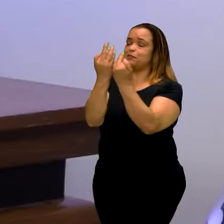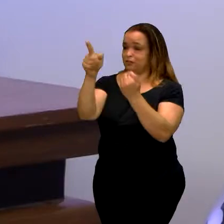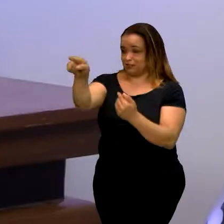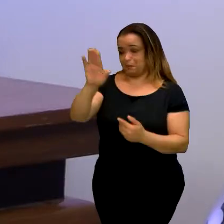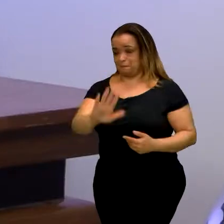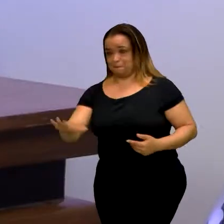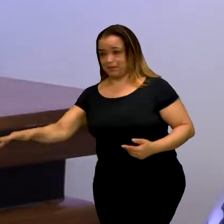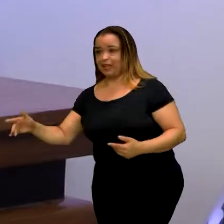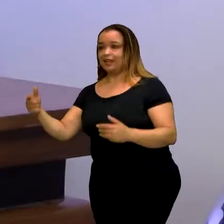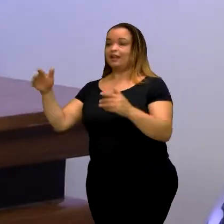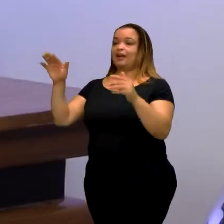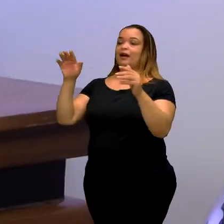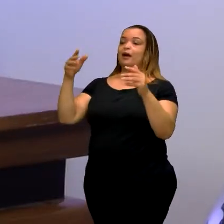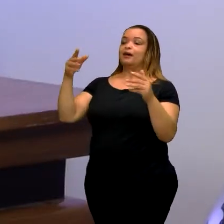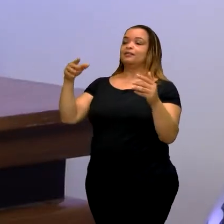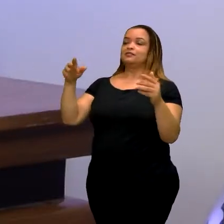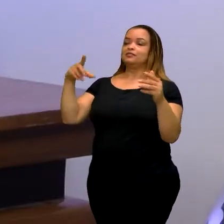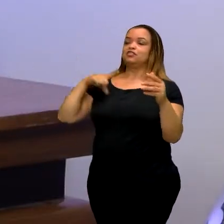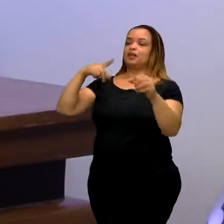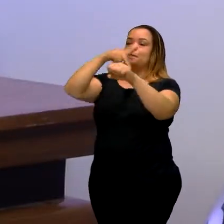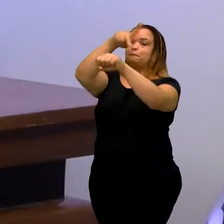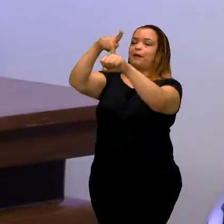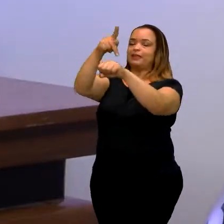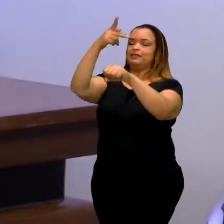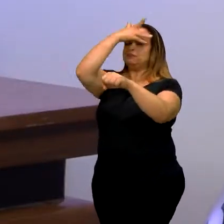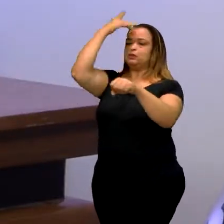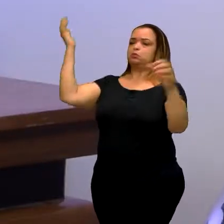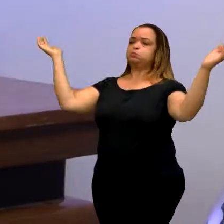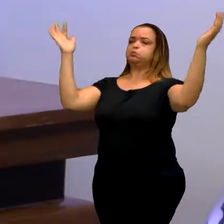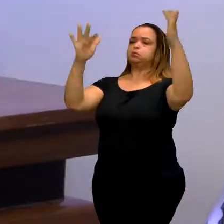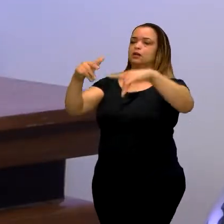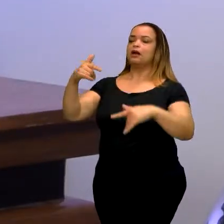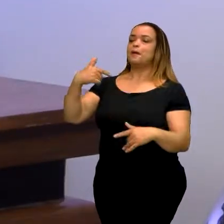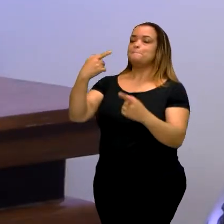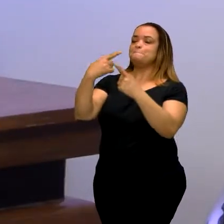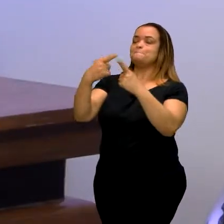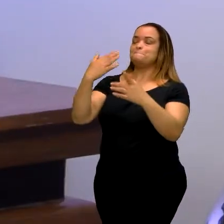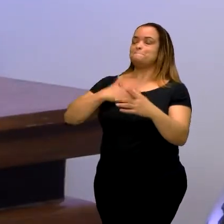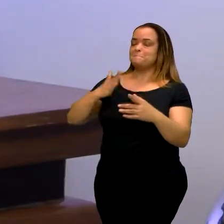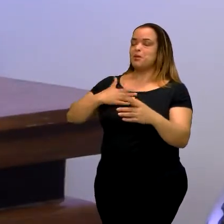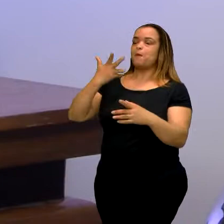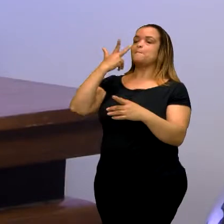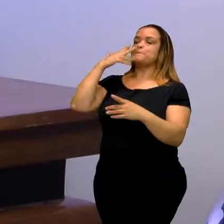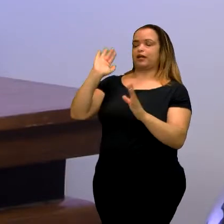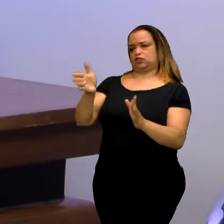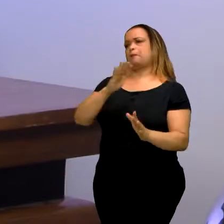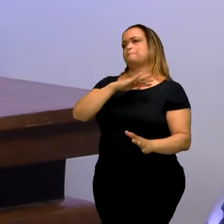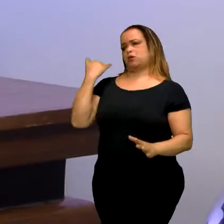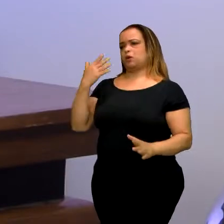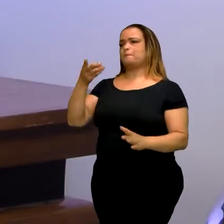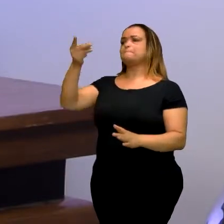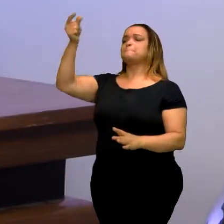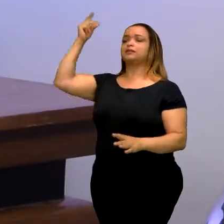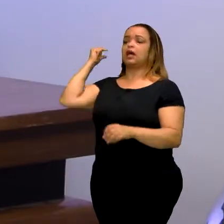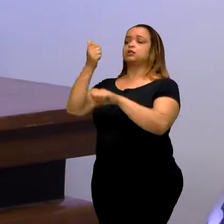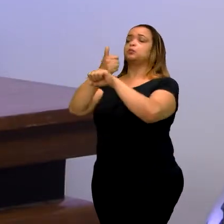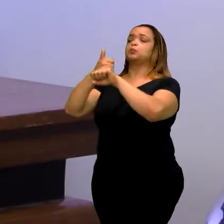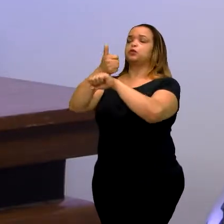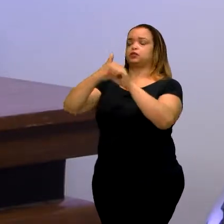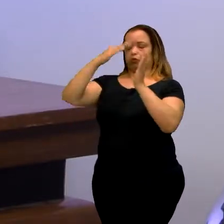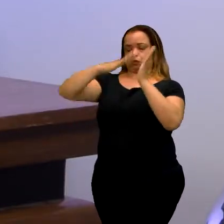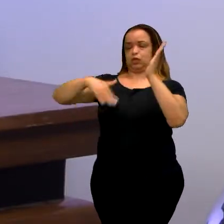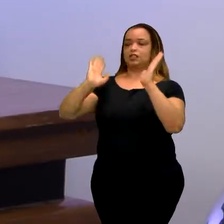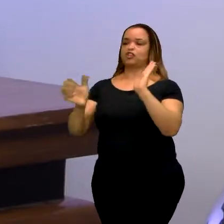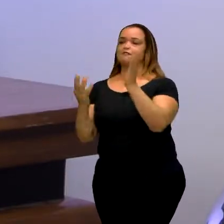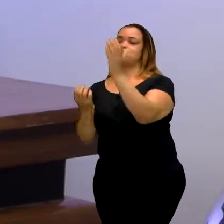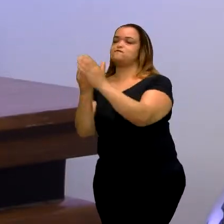Isso. Que meu pai era pintor de quadro, eu falo era porque ele já é falecido, né? Tá. Meu pai era fundador da